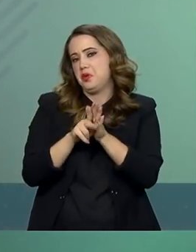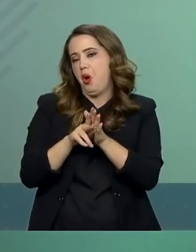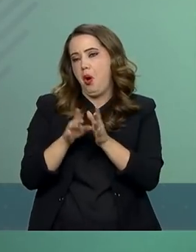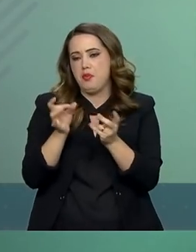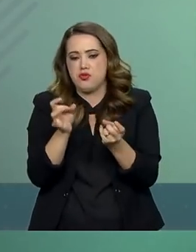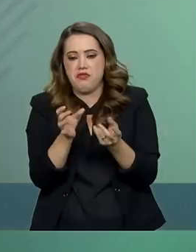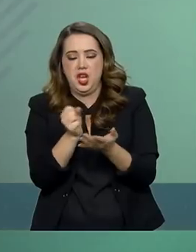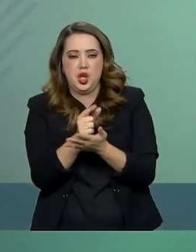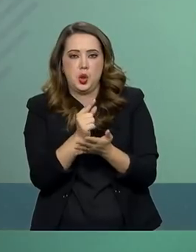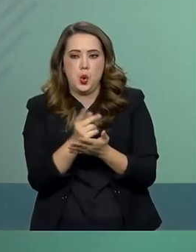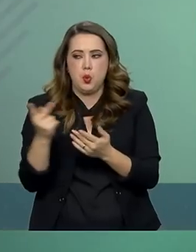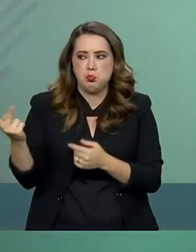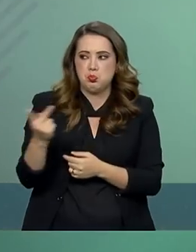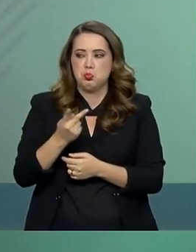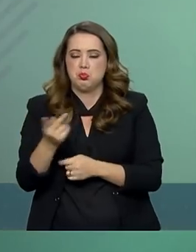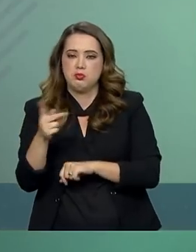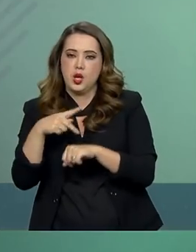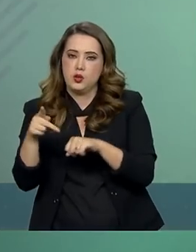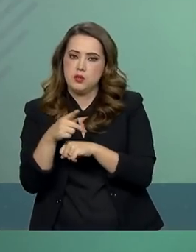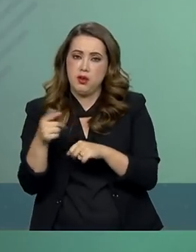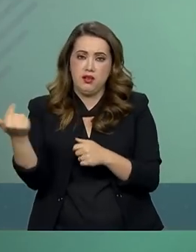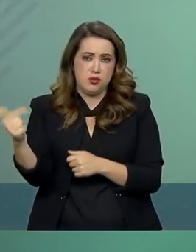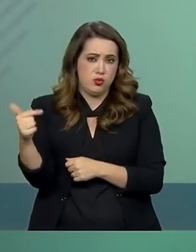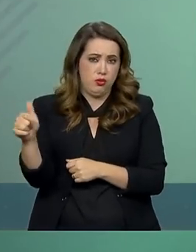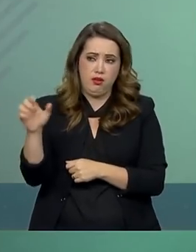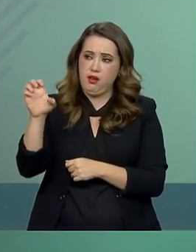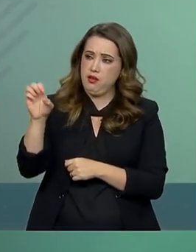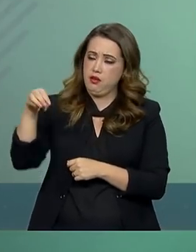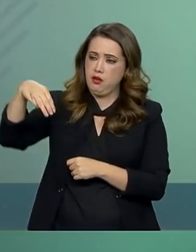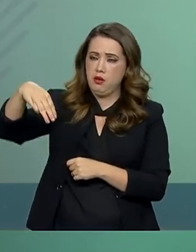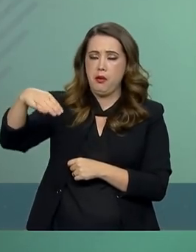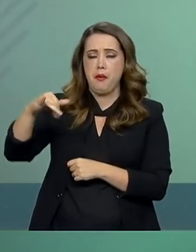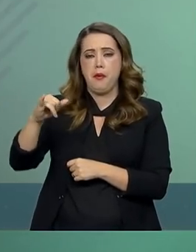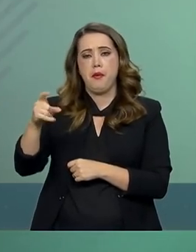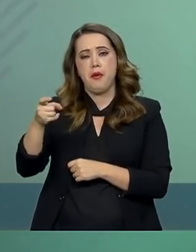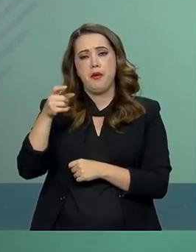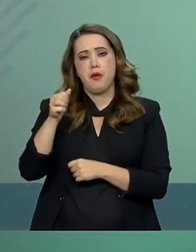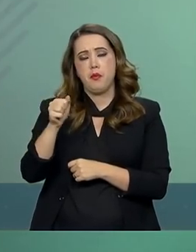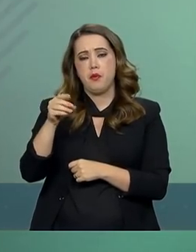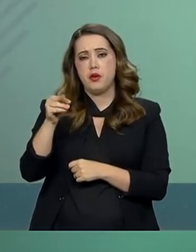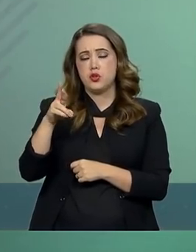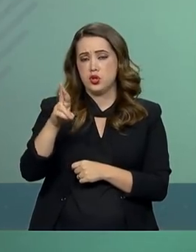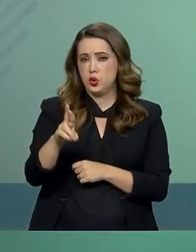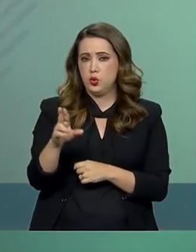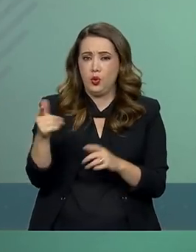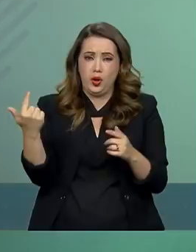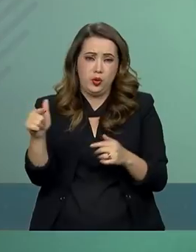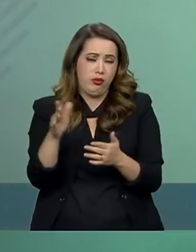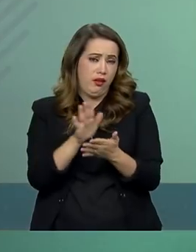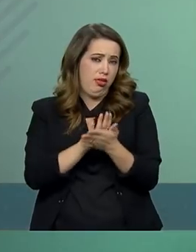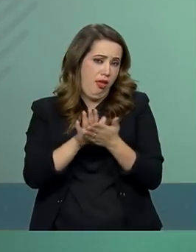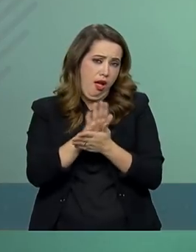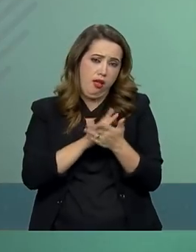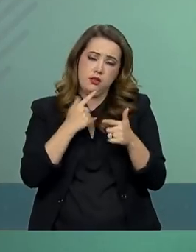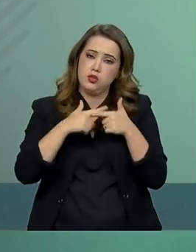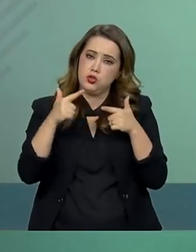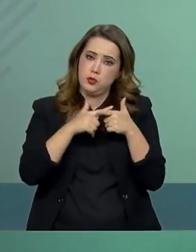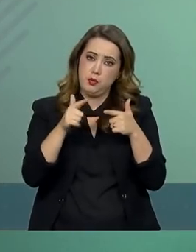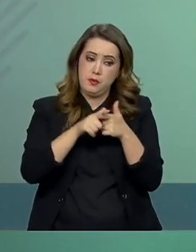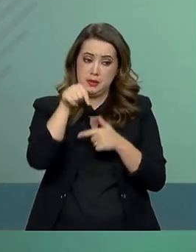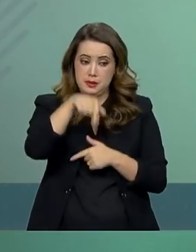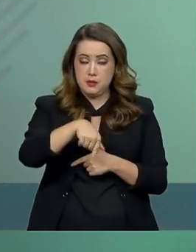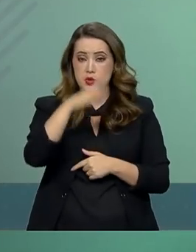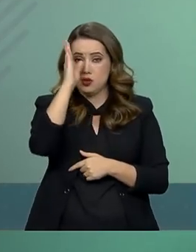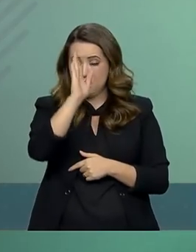representações. A decisão não implica na expulsão dos diplomatas venezuelanos que se